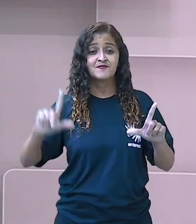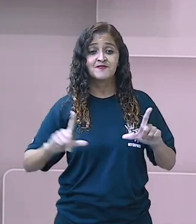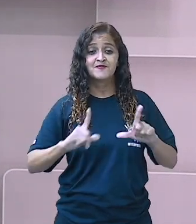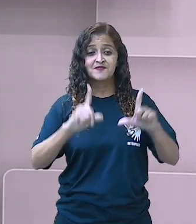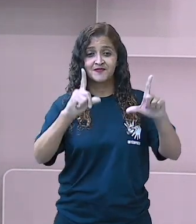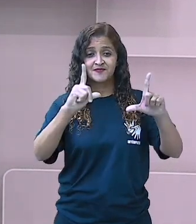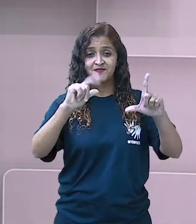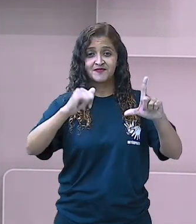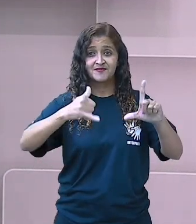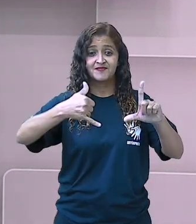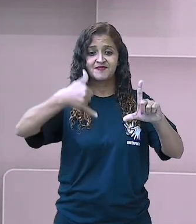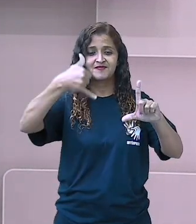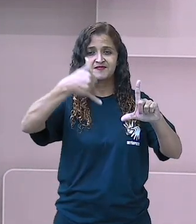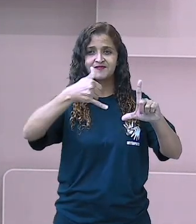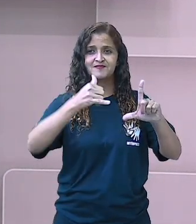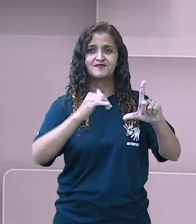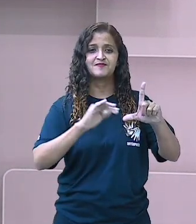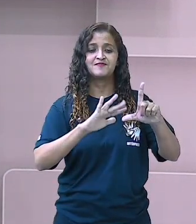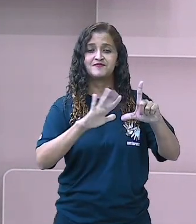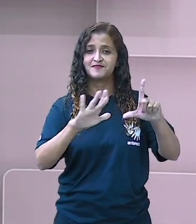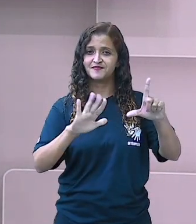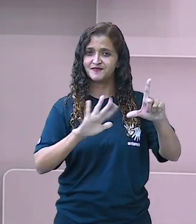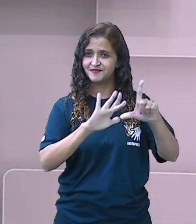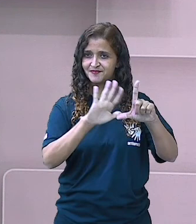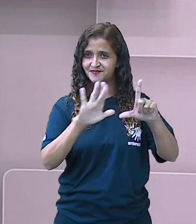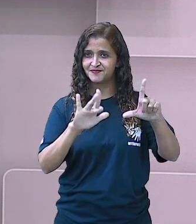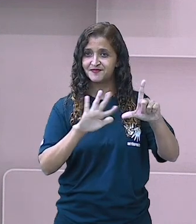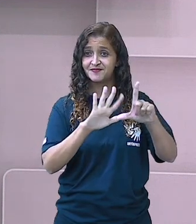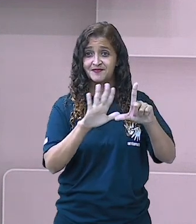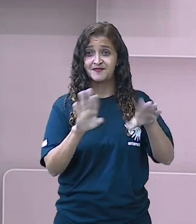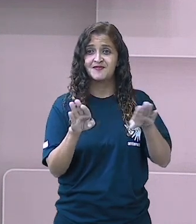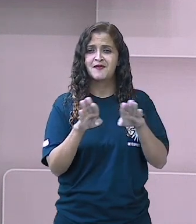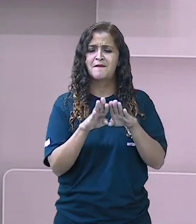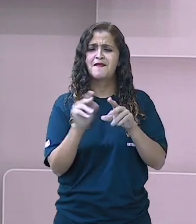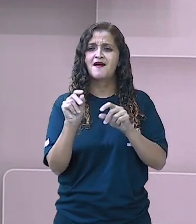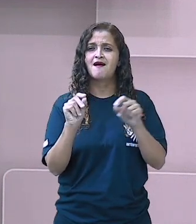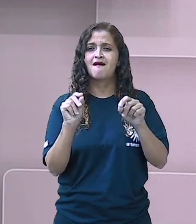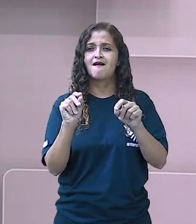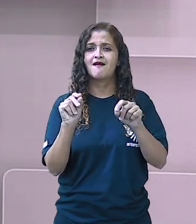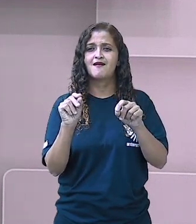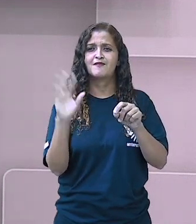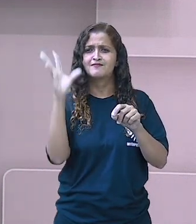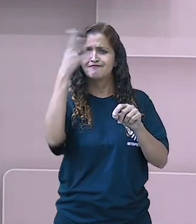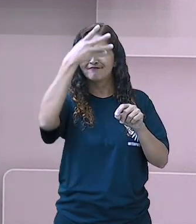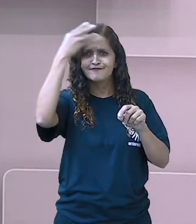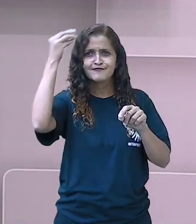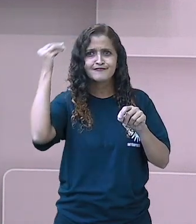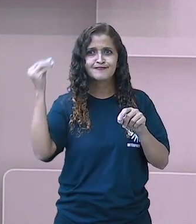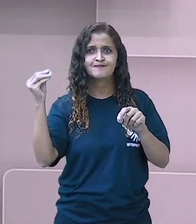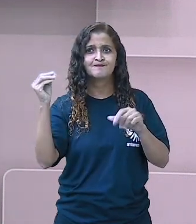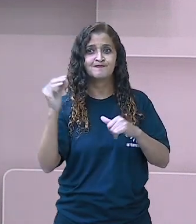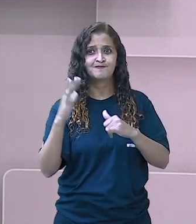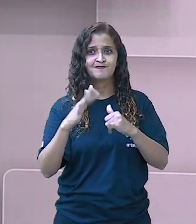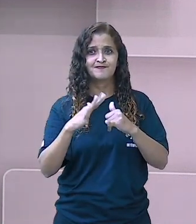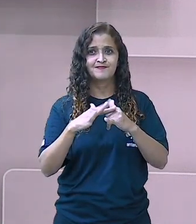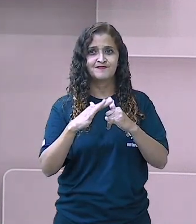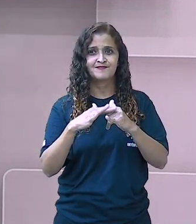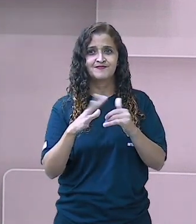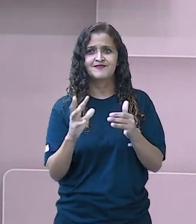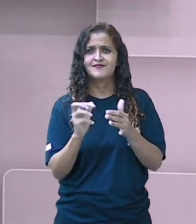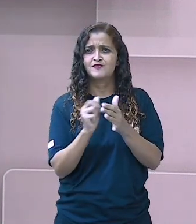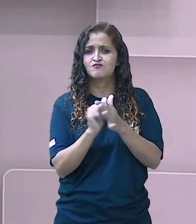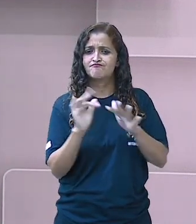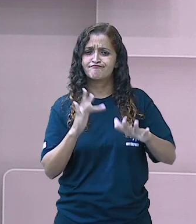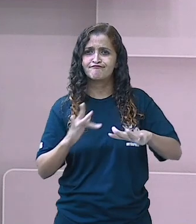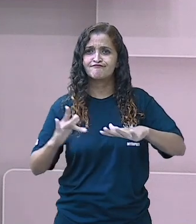apontar a câmera do seu celular para essa imagem que aparece aqui, ó, no canto da tela. E não se esqueça de se inscrever nas nossas mídias